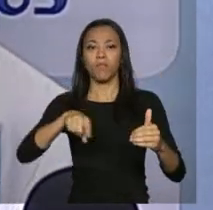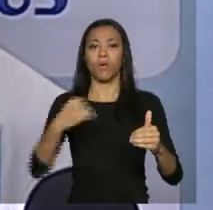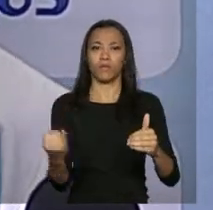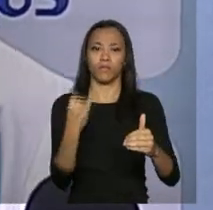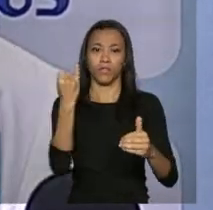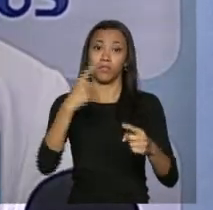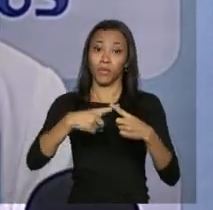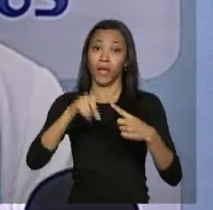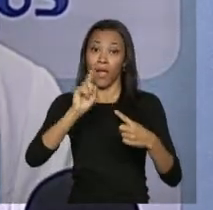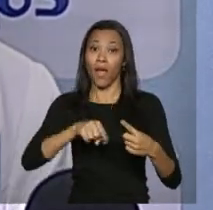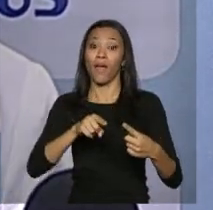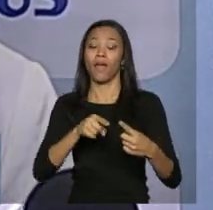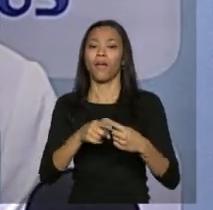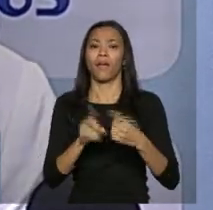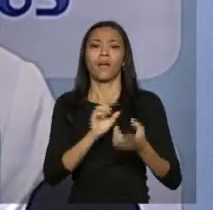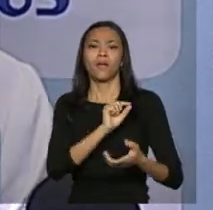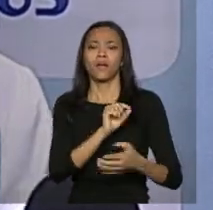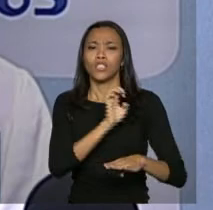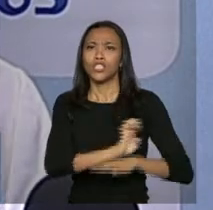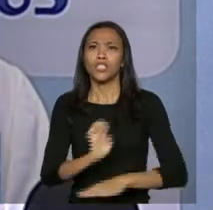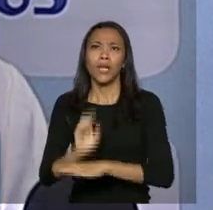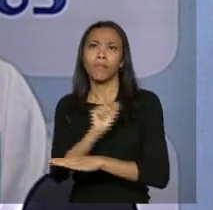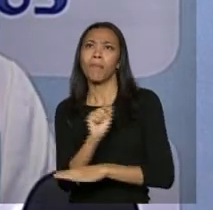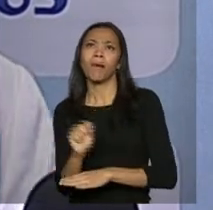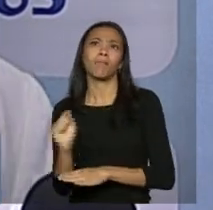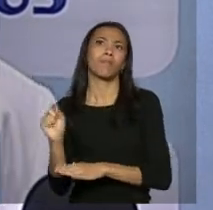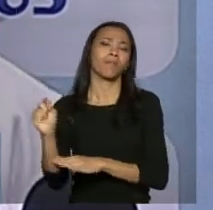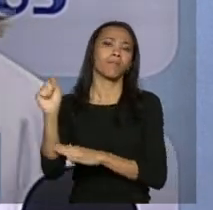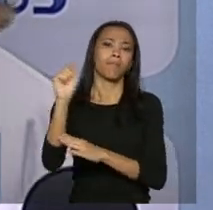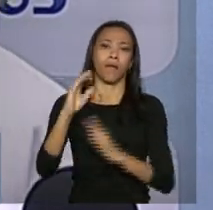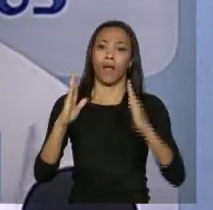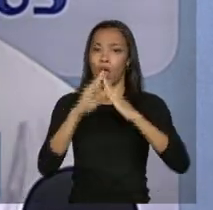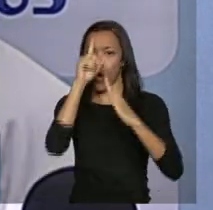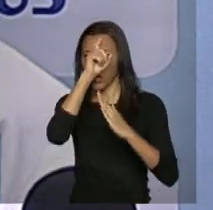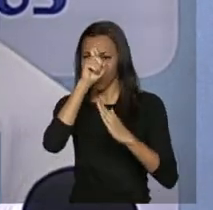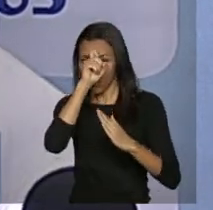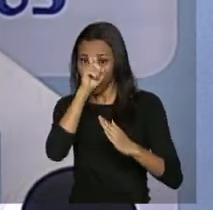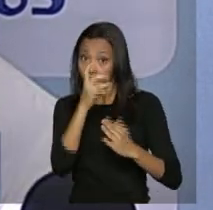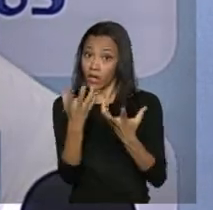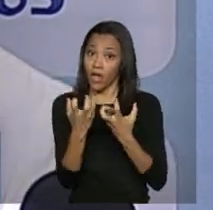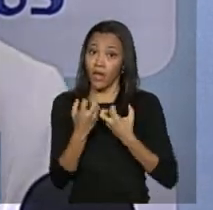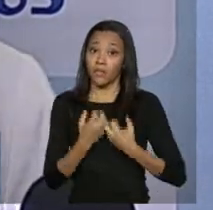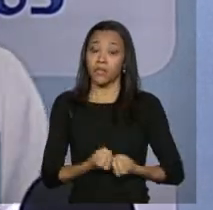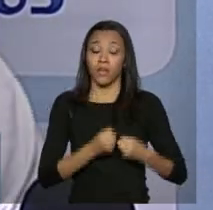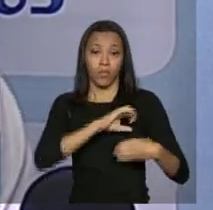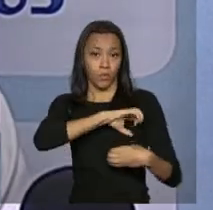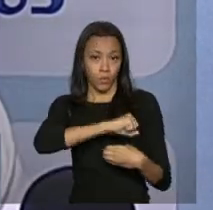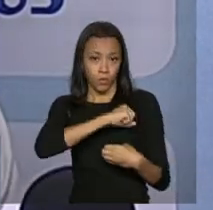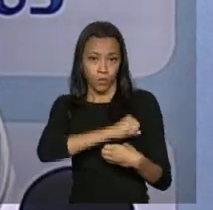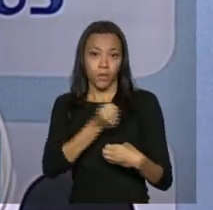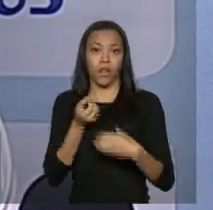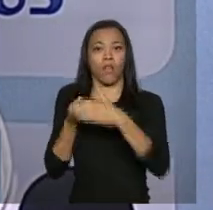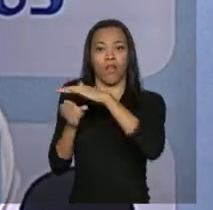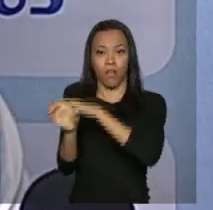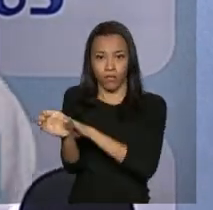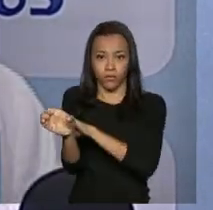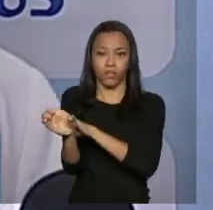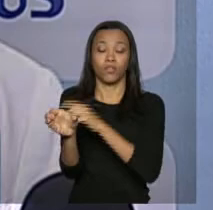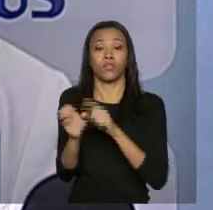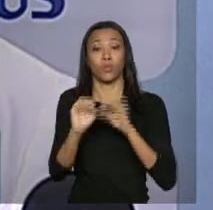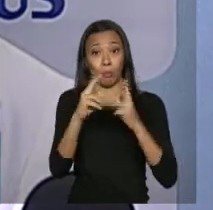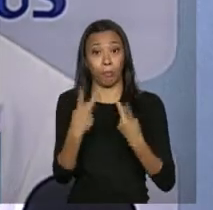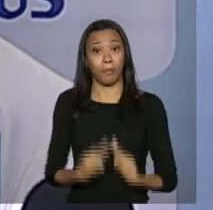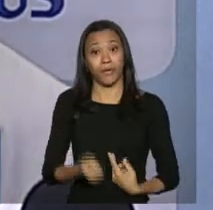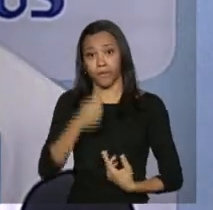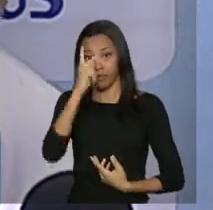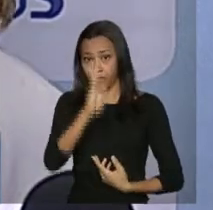rede. Então, a gente ainda cobre somente 60% da necessidade de leite humano no